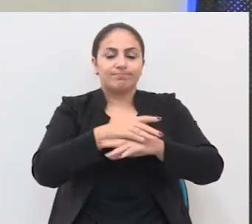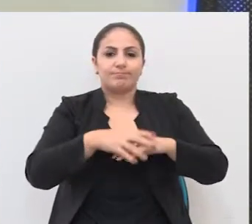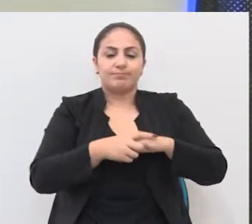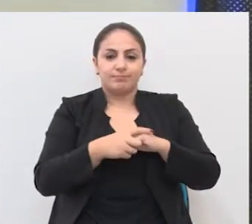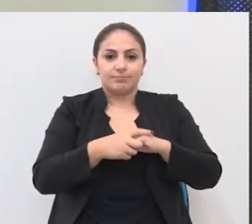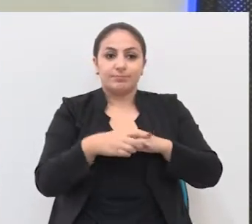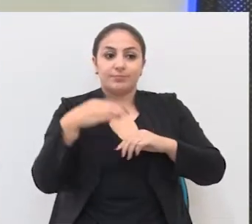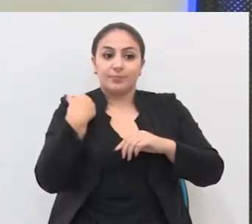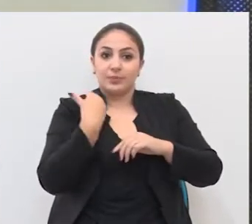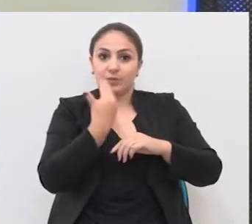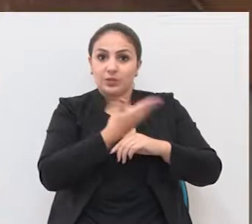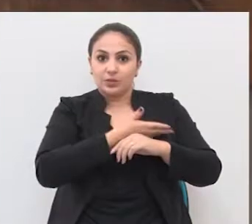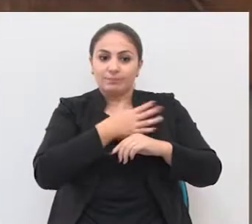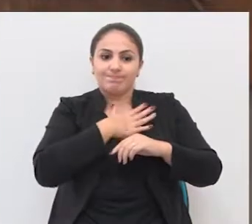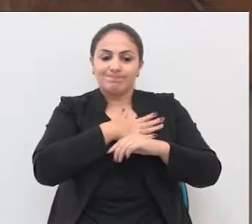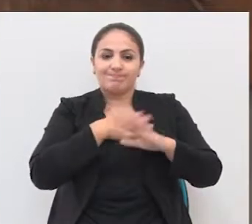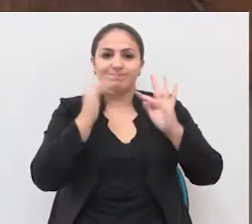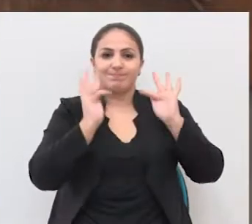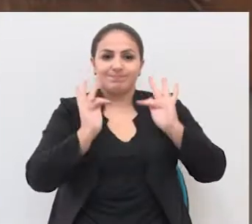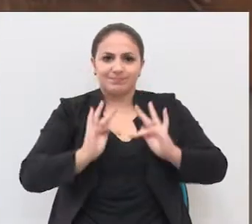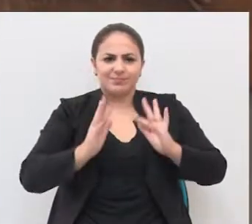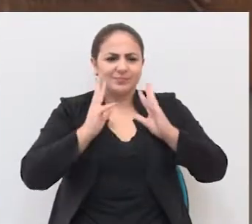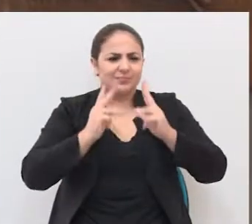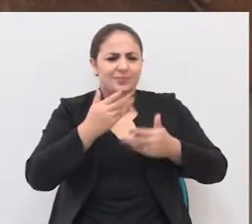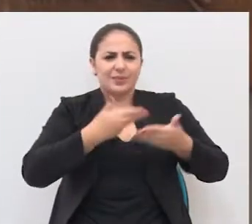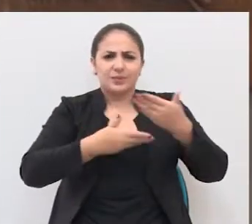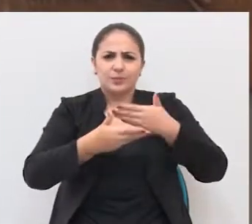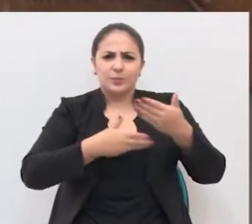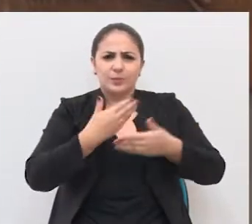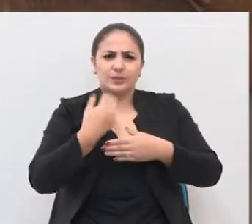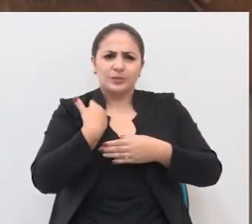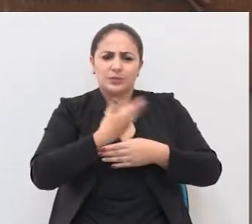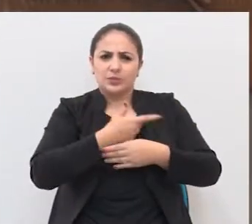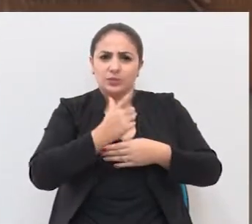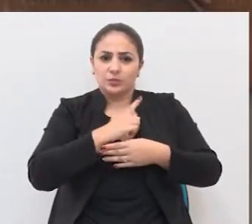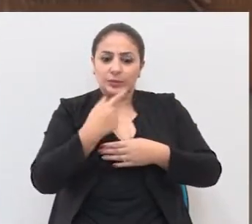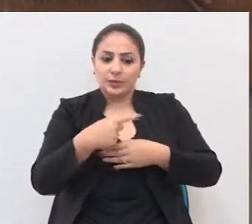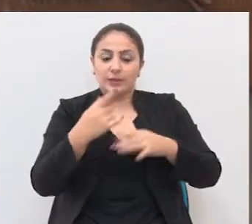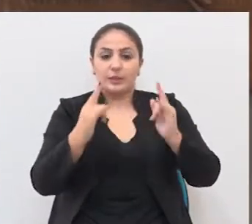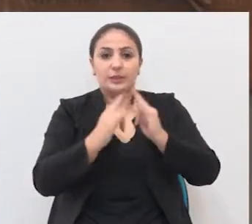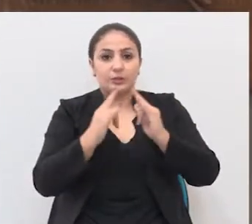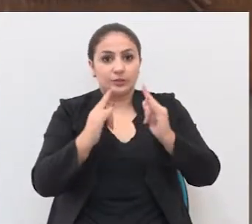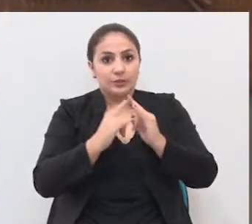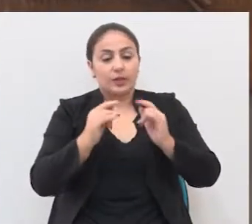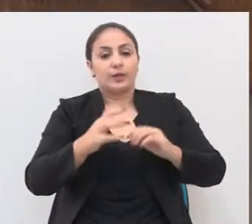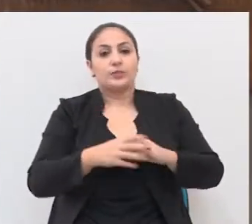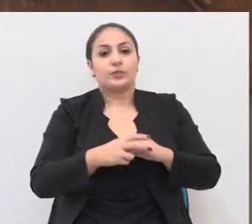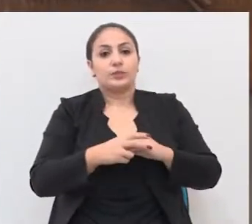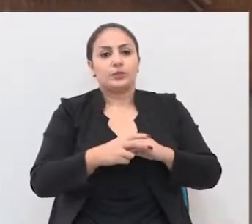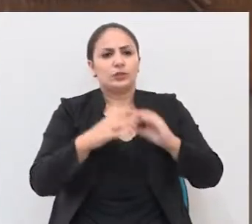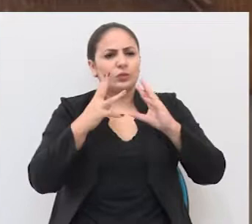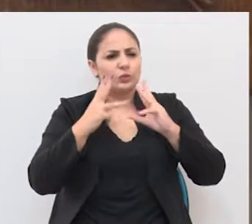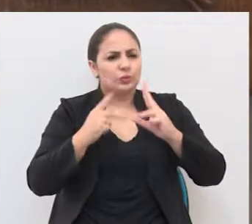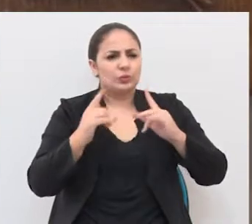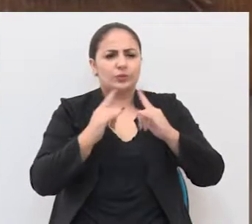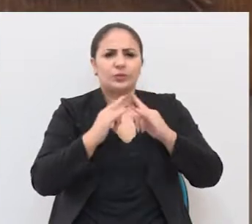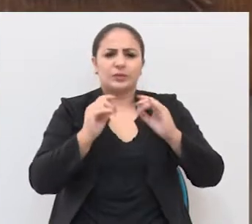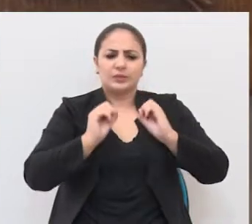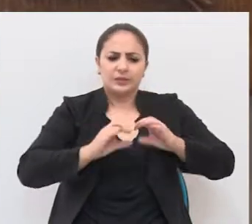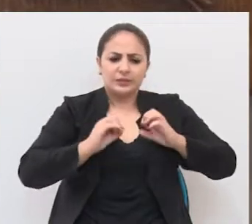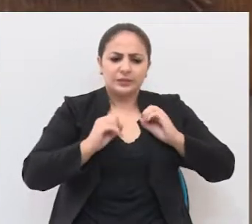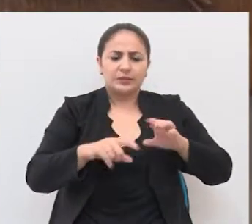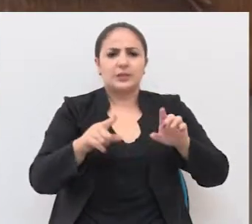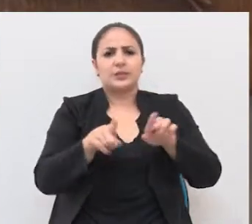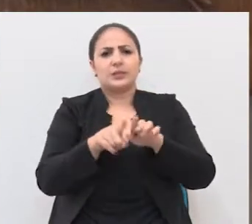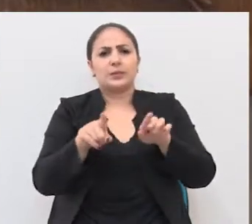que participaram. Nós ficamos muito felizes pelo envolvimento que tivemos aqui das entidades, das